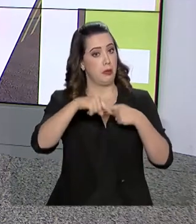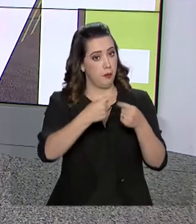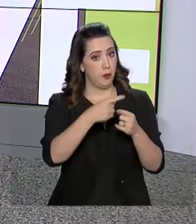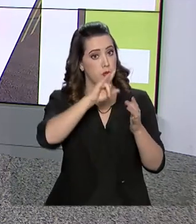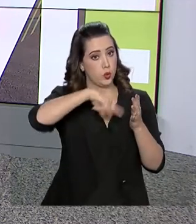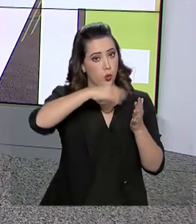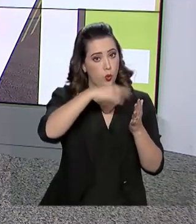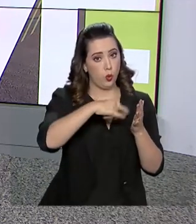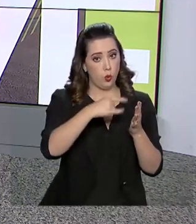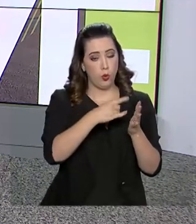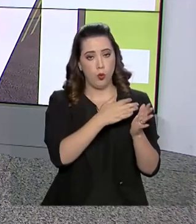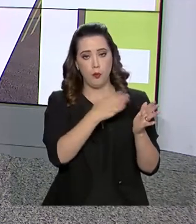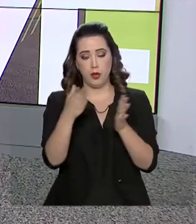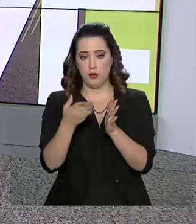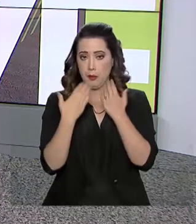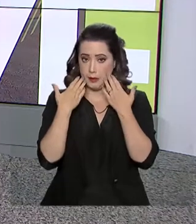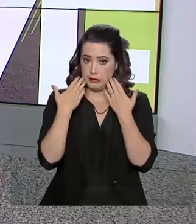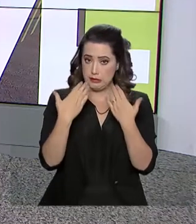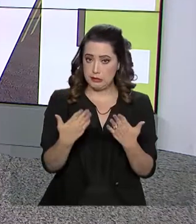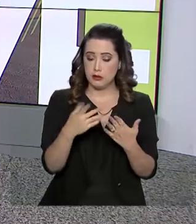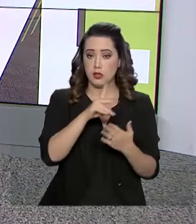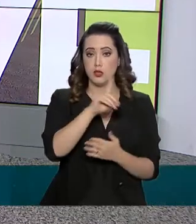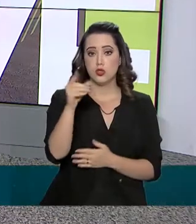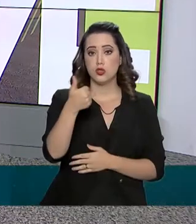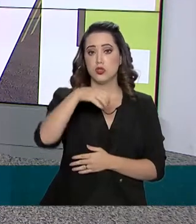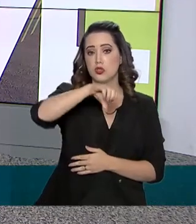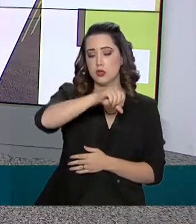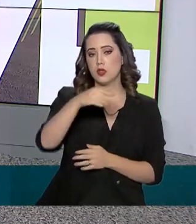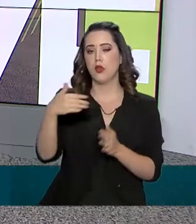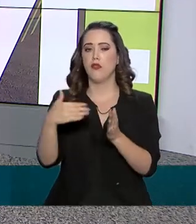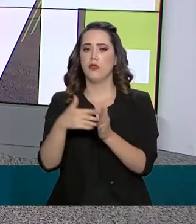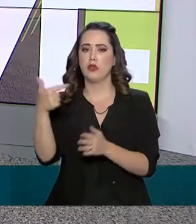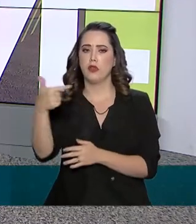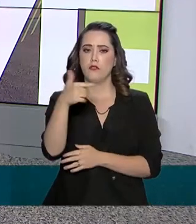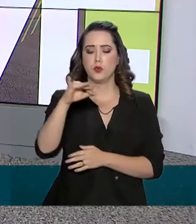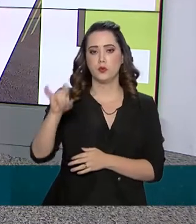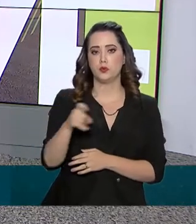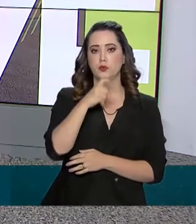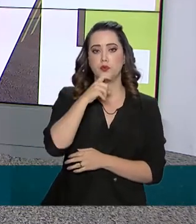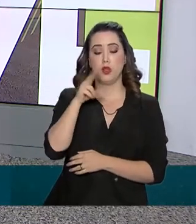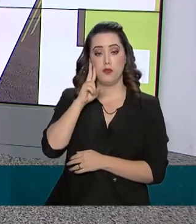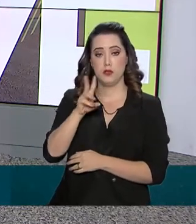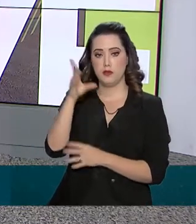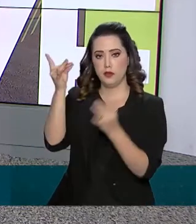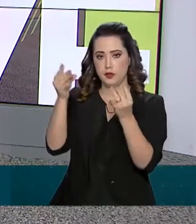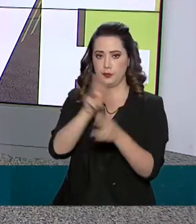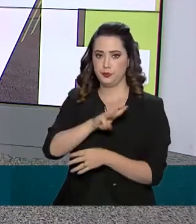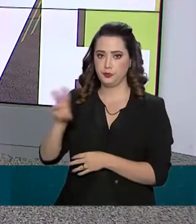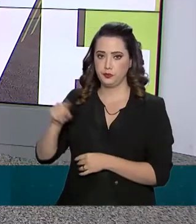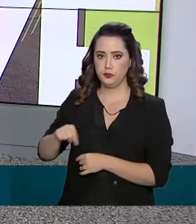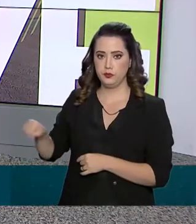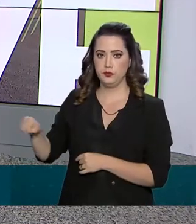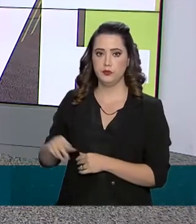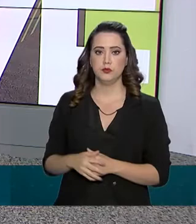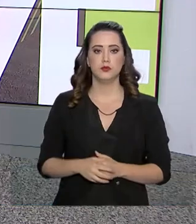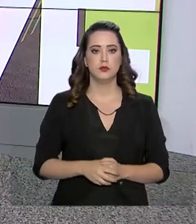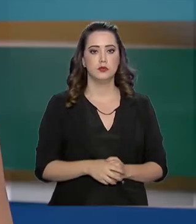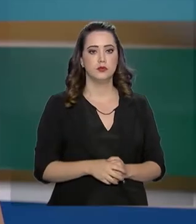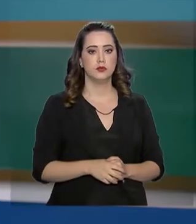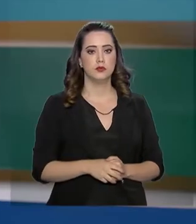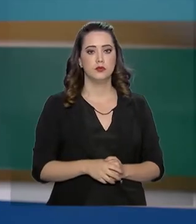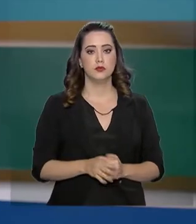etapa será entre 19 e 22 de julho. Todos os detalhes estão em siteprouni.mec.gov.br.